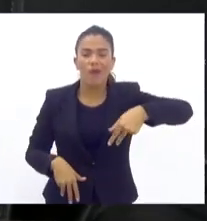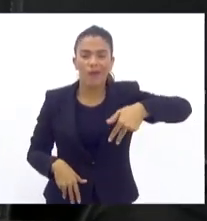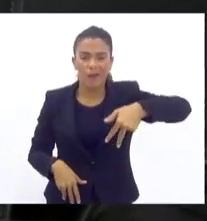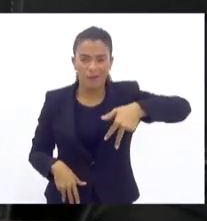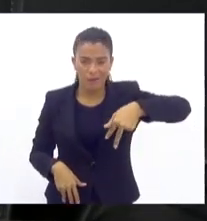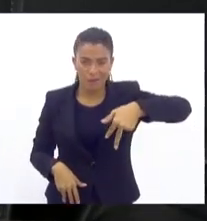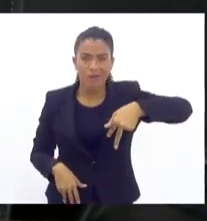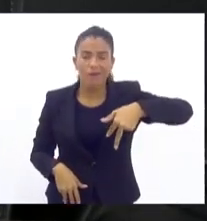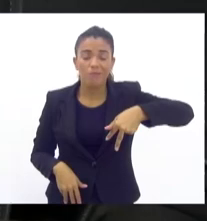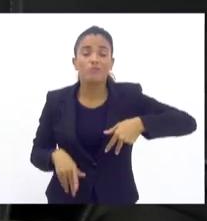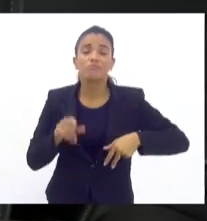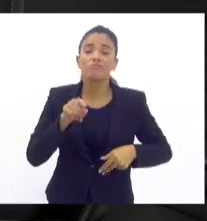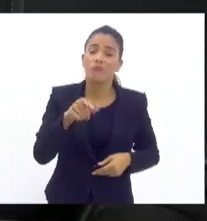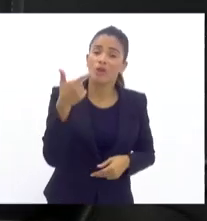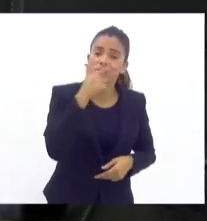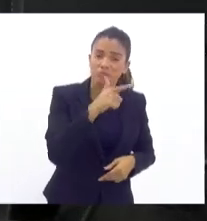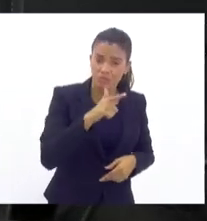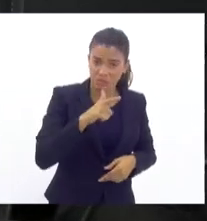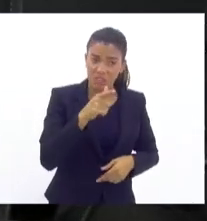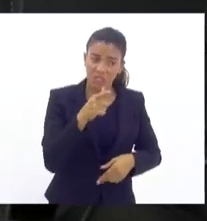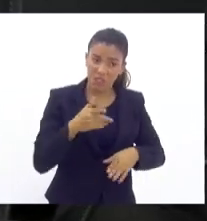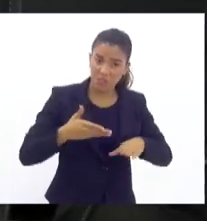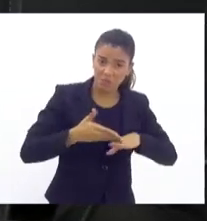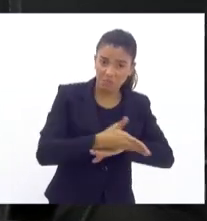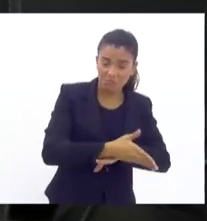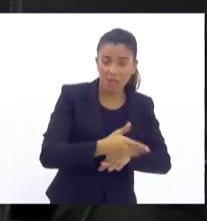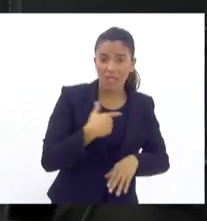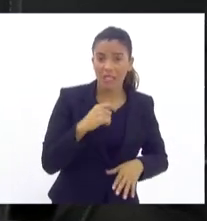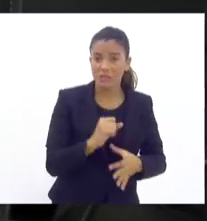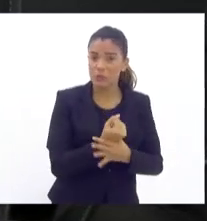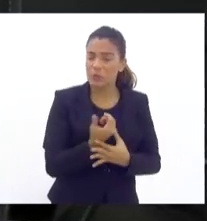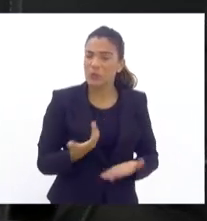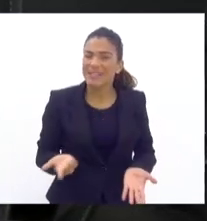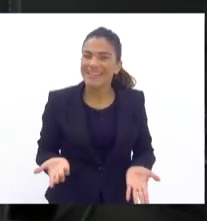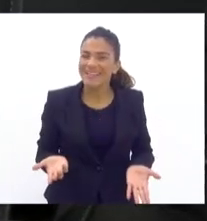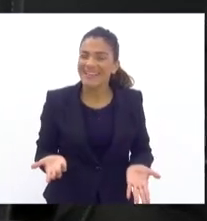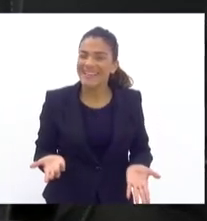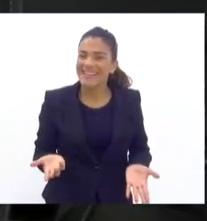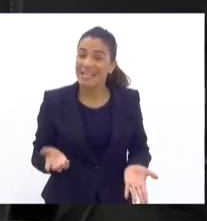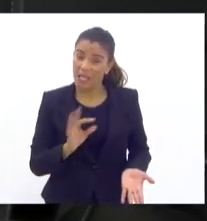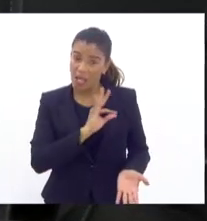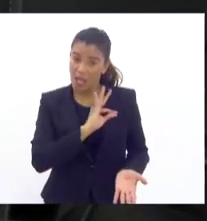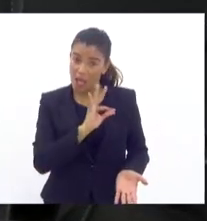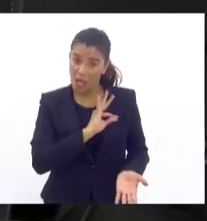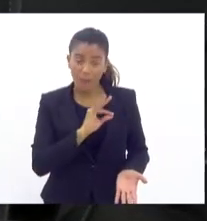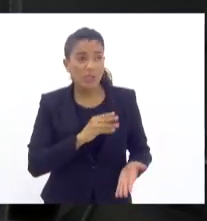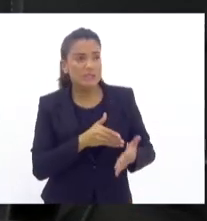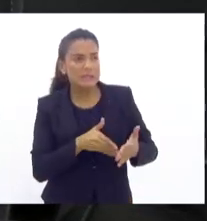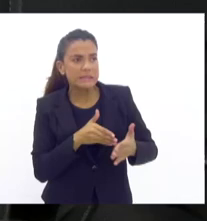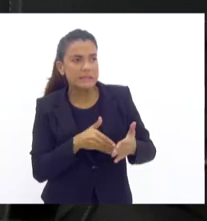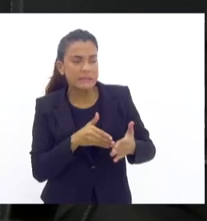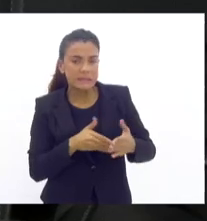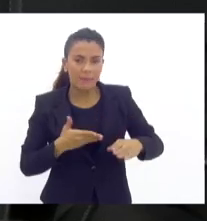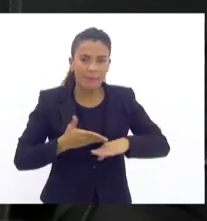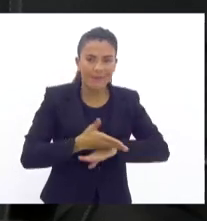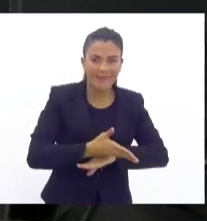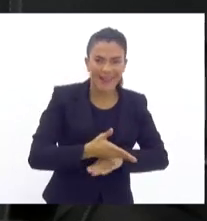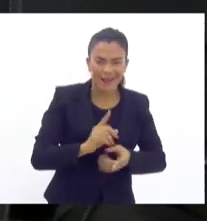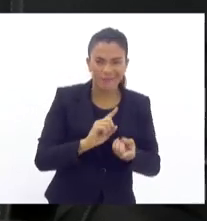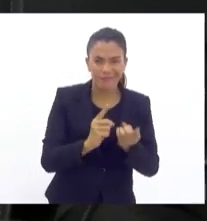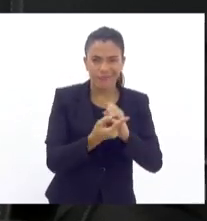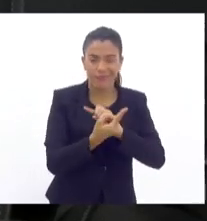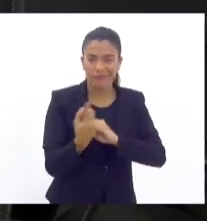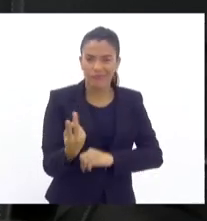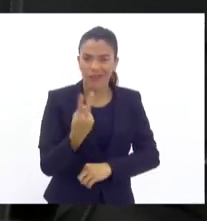conseguir passar daquele limite, ele está relativamente seguro e a polícia com a dificuldade para poder entrar. São inversões de